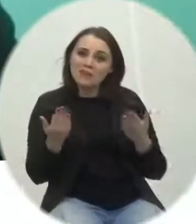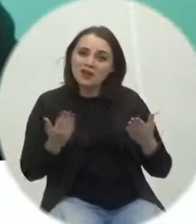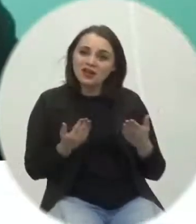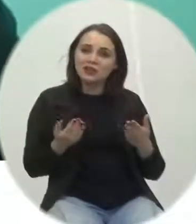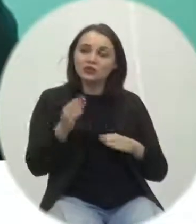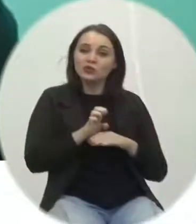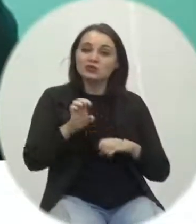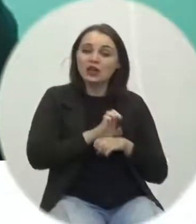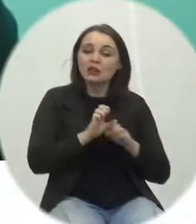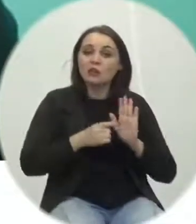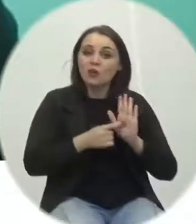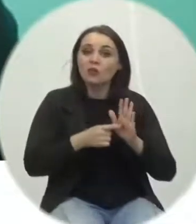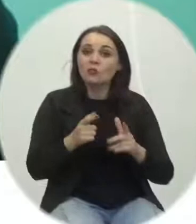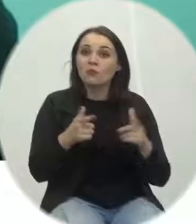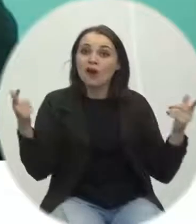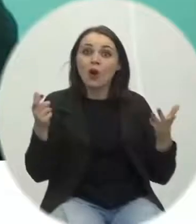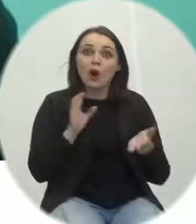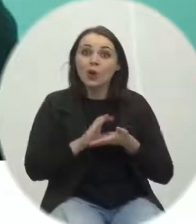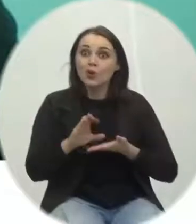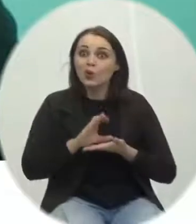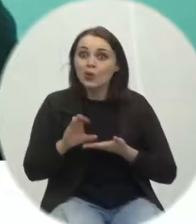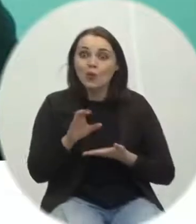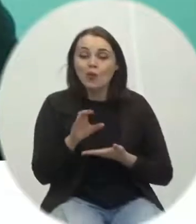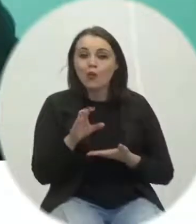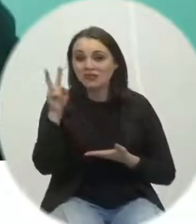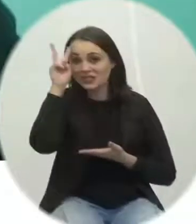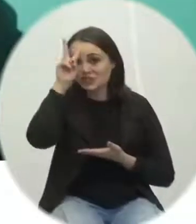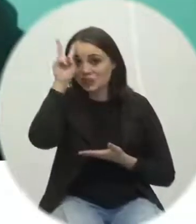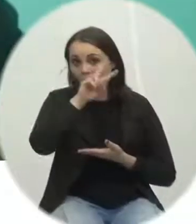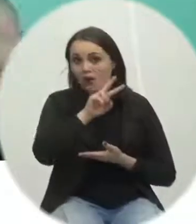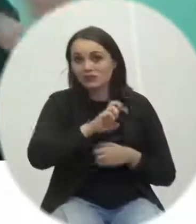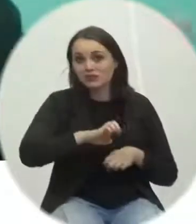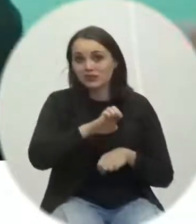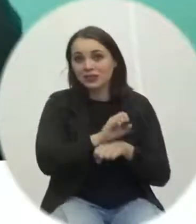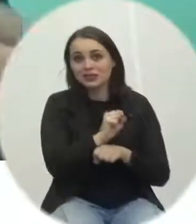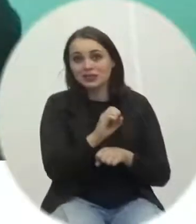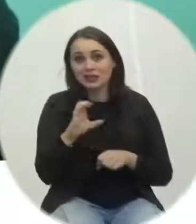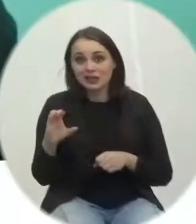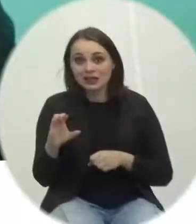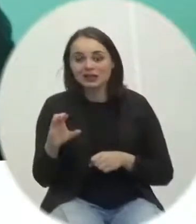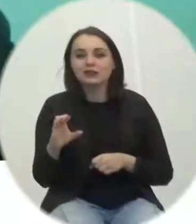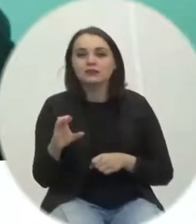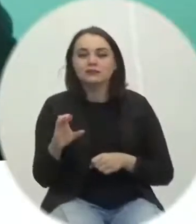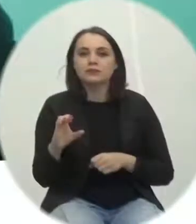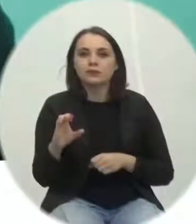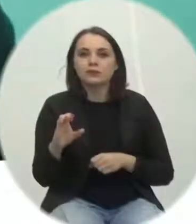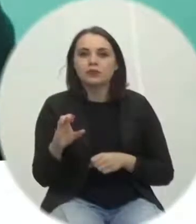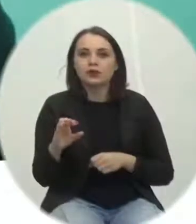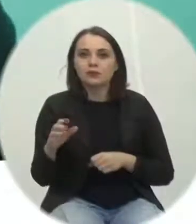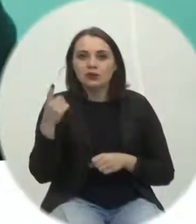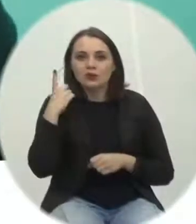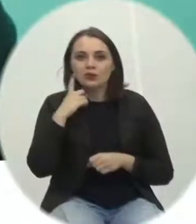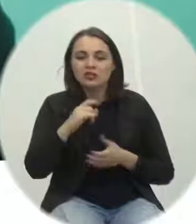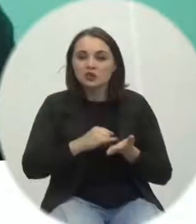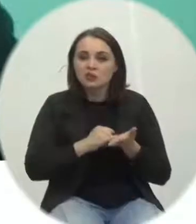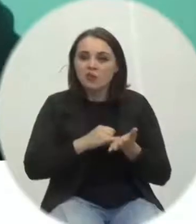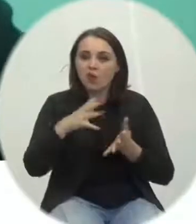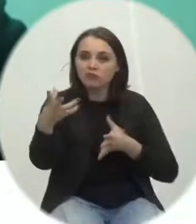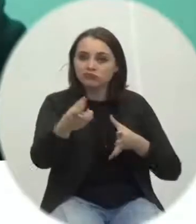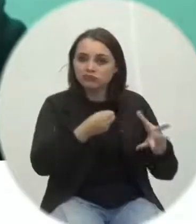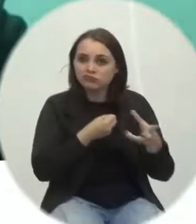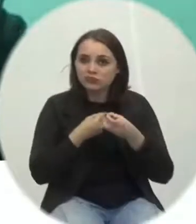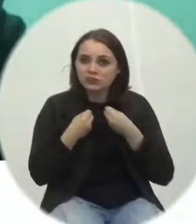história do estado de Santa Catarina um lucro absurdo no recolhimento de impostos o